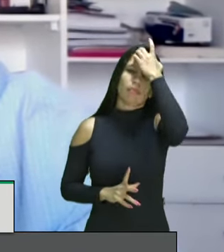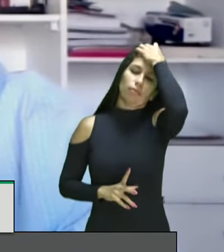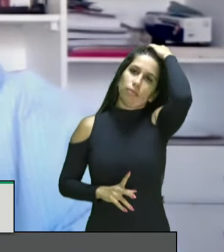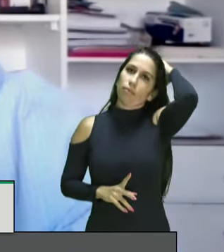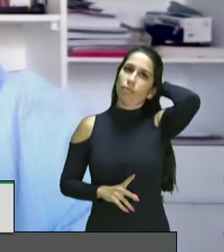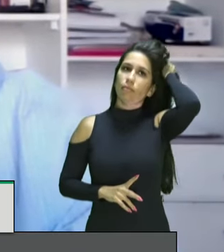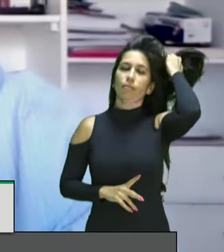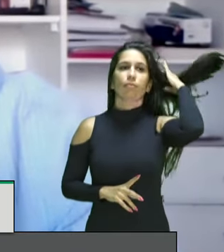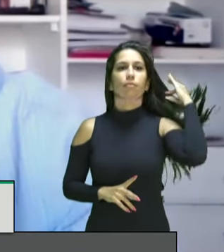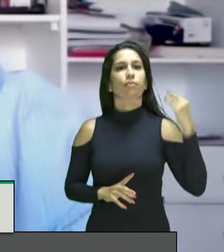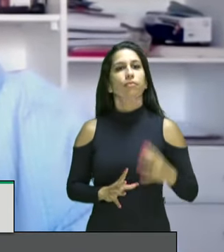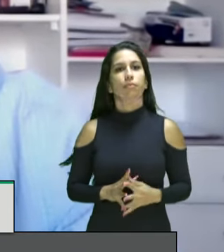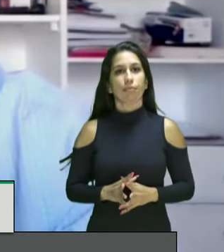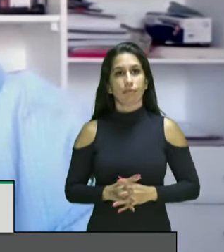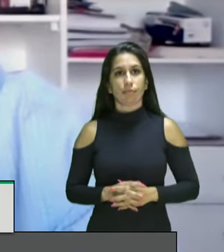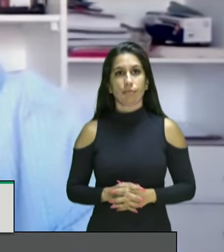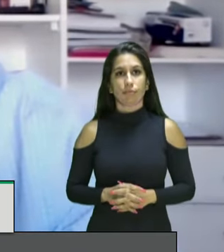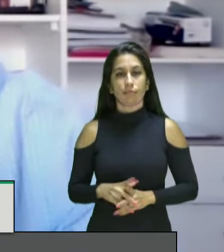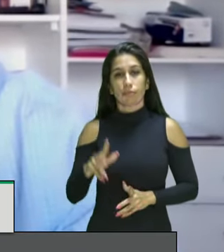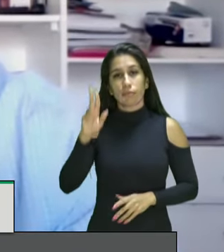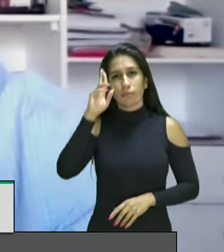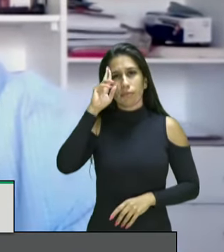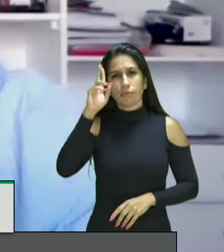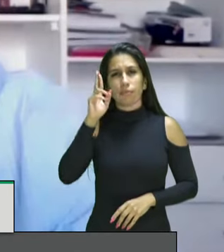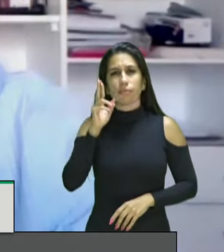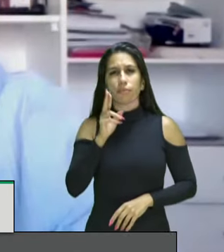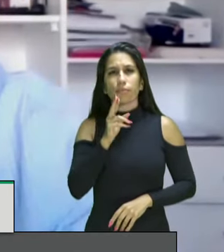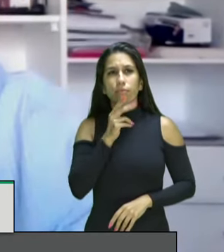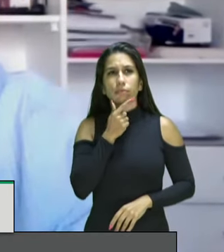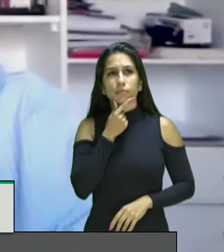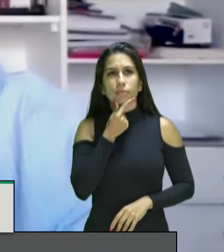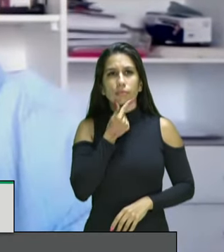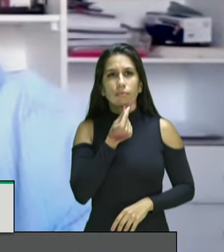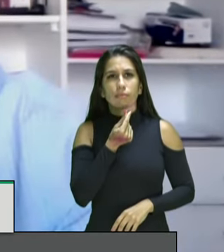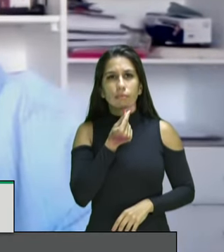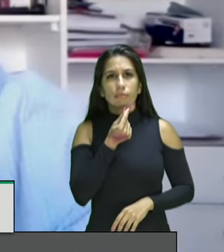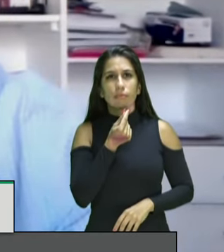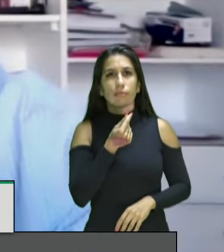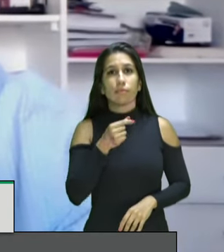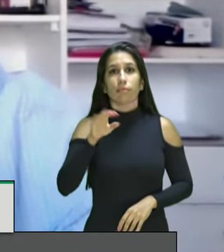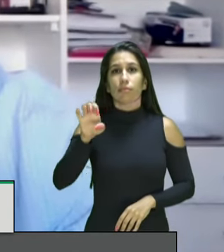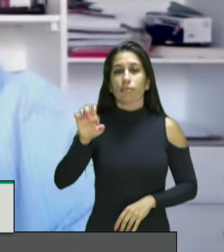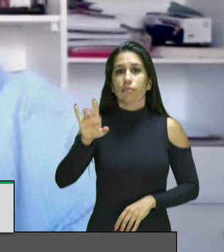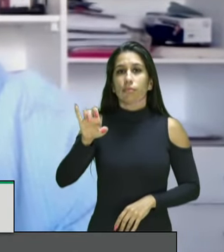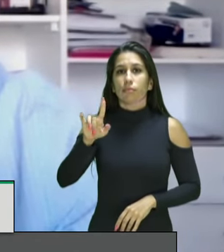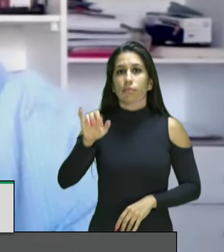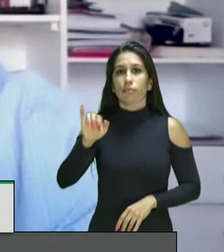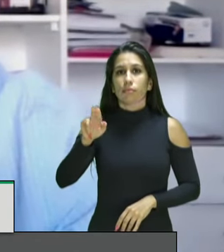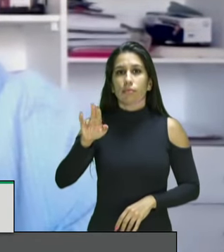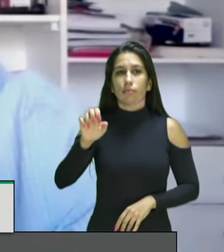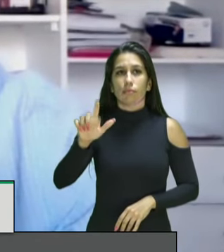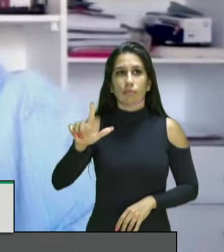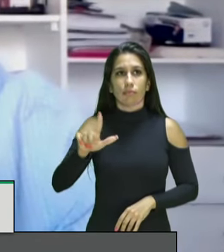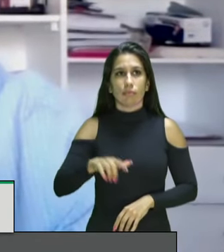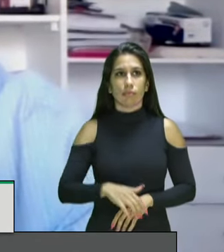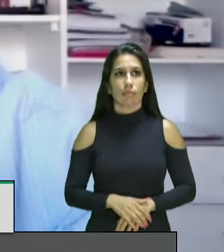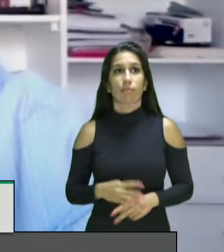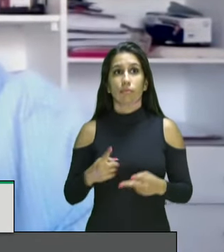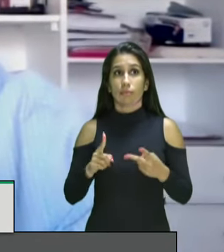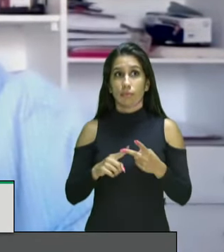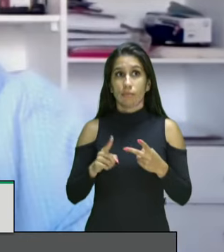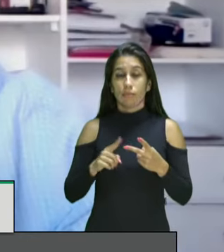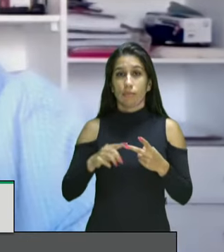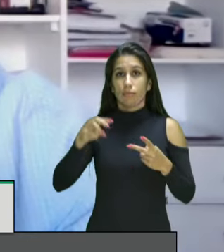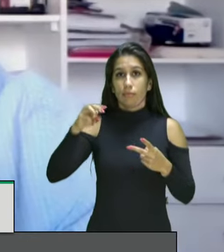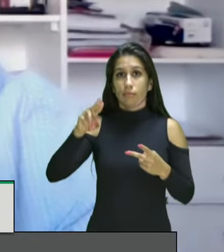pediram a palavra o senhor o senhor Ezequiel Roque o senhor Milton Nunes